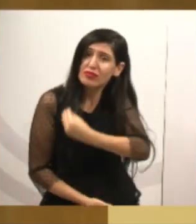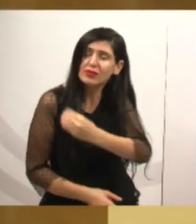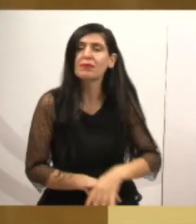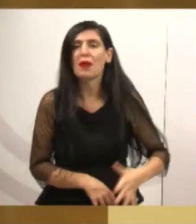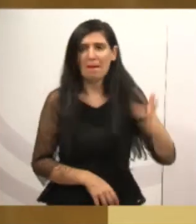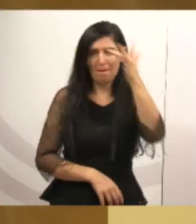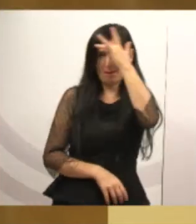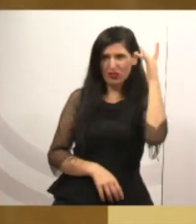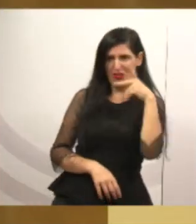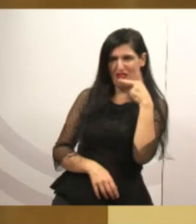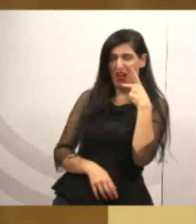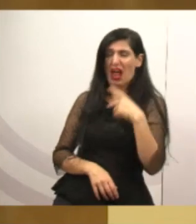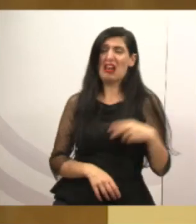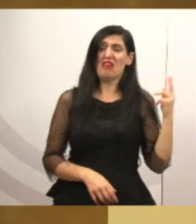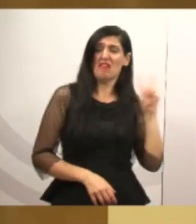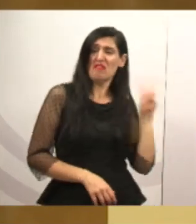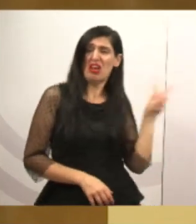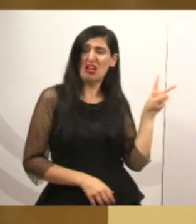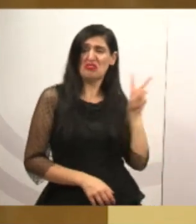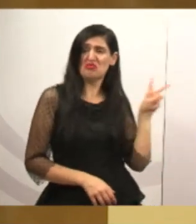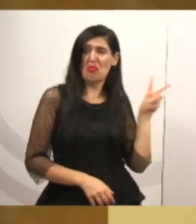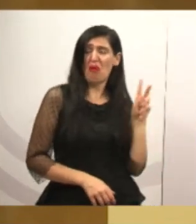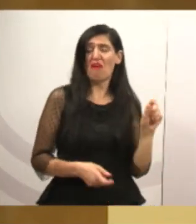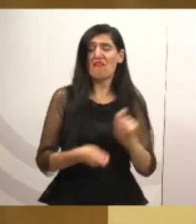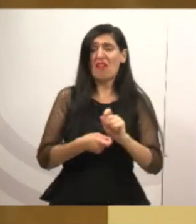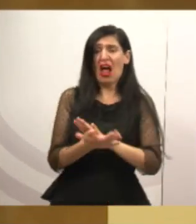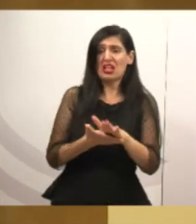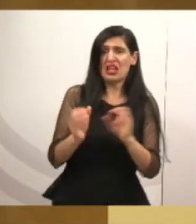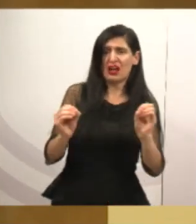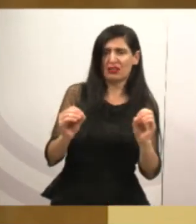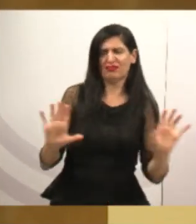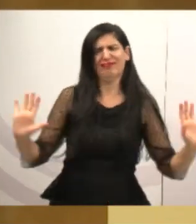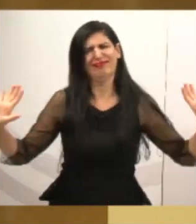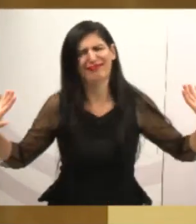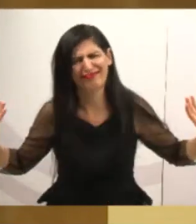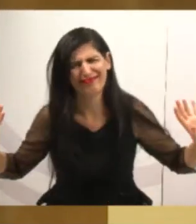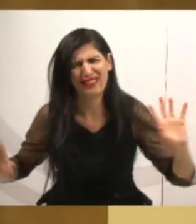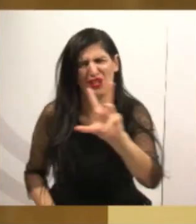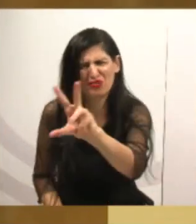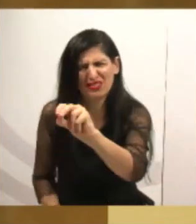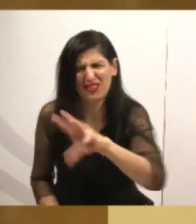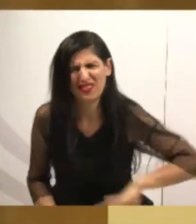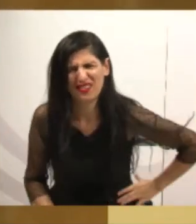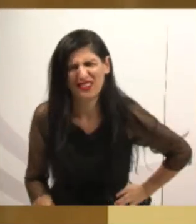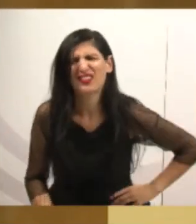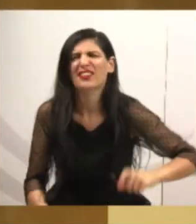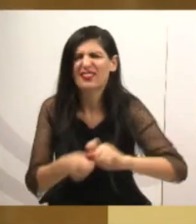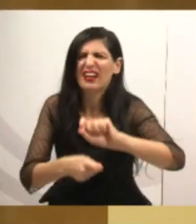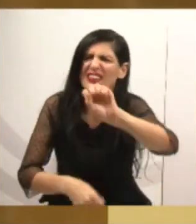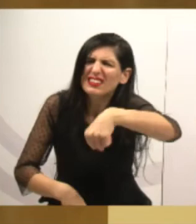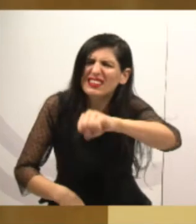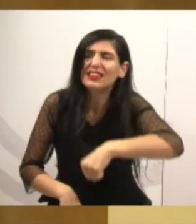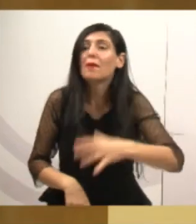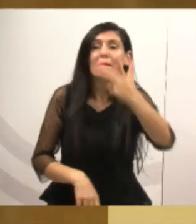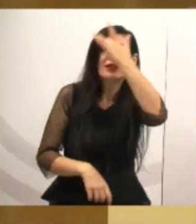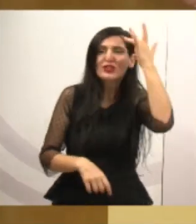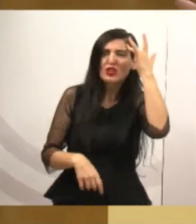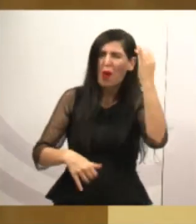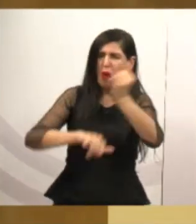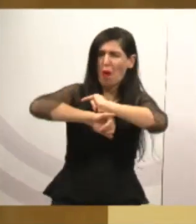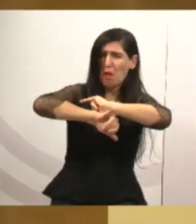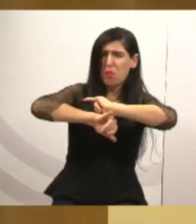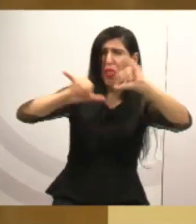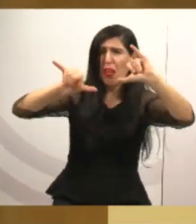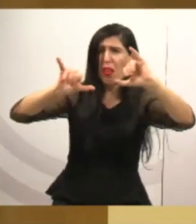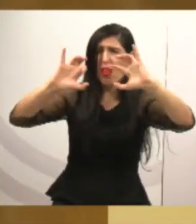atender mais de 300 pessoas no gabinete durante o mês, e infelizmente na rede social ainda tem pessoas que falam que o vereador não faz